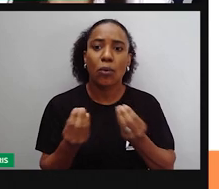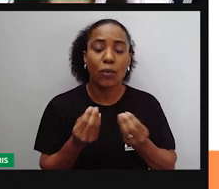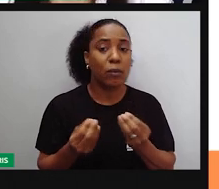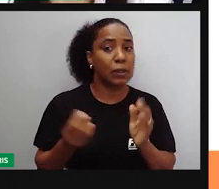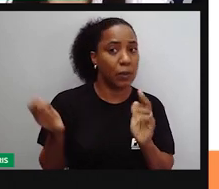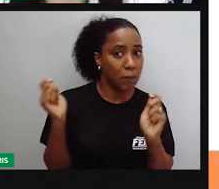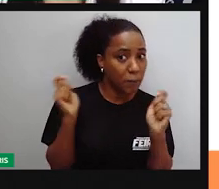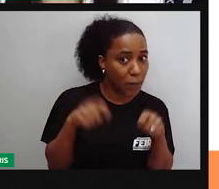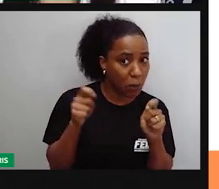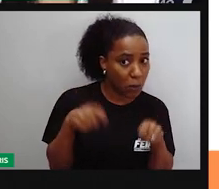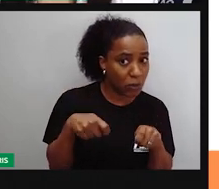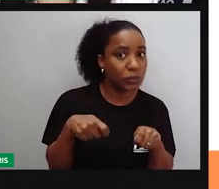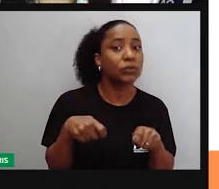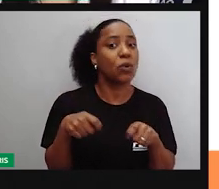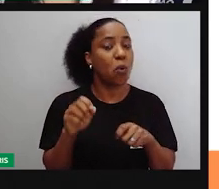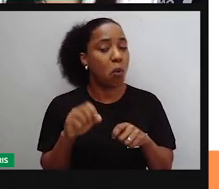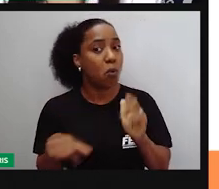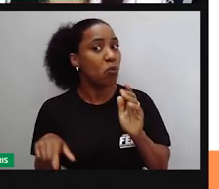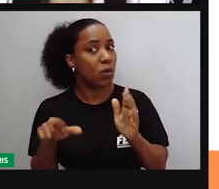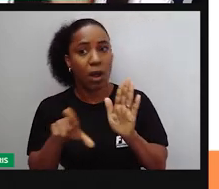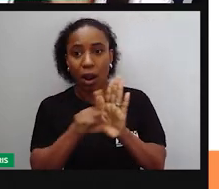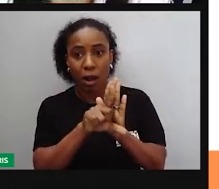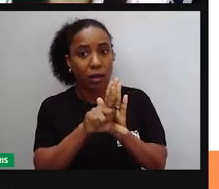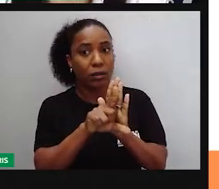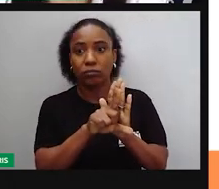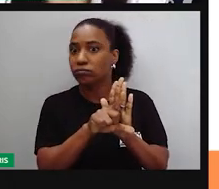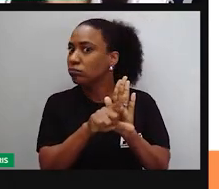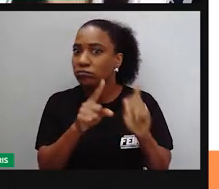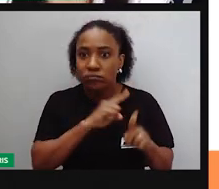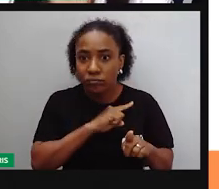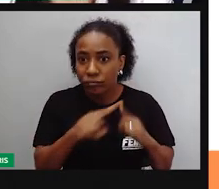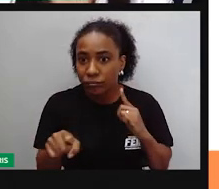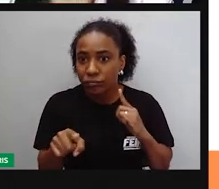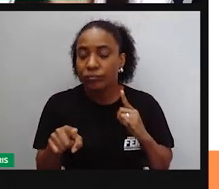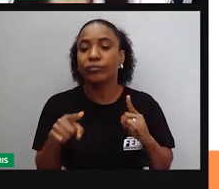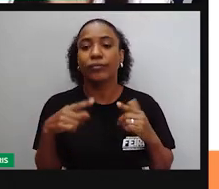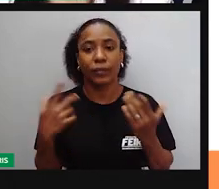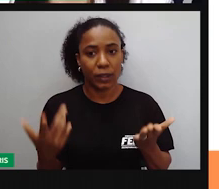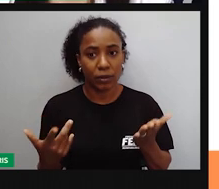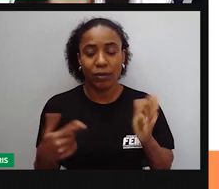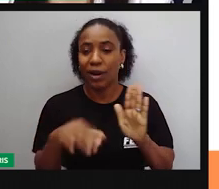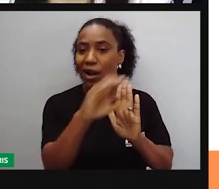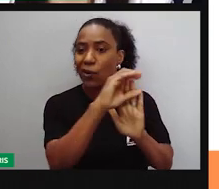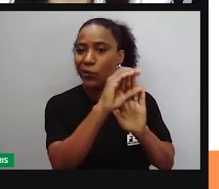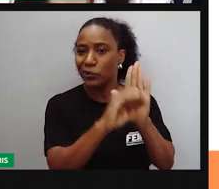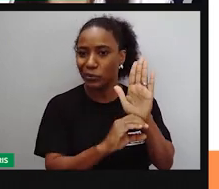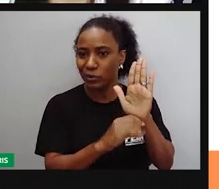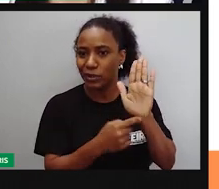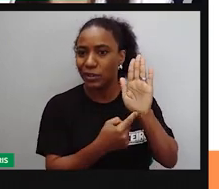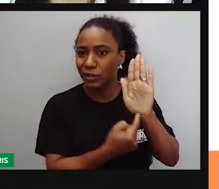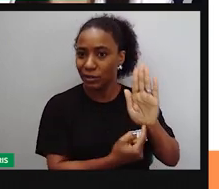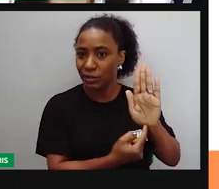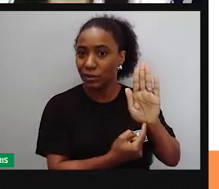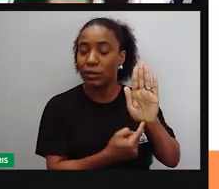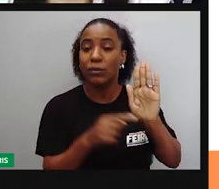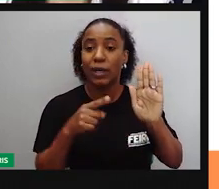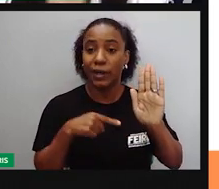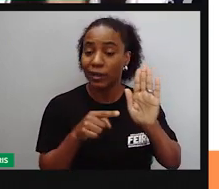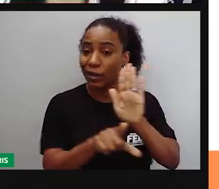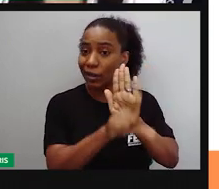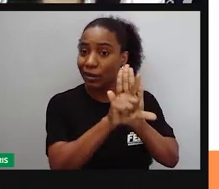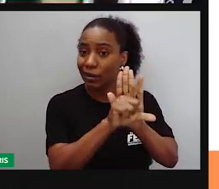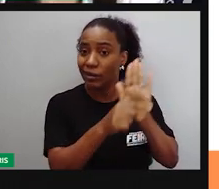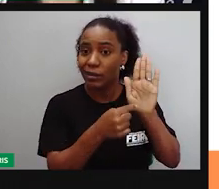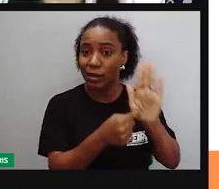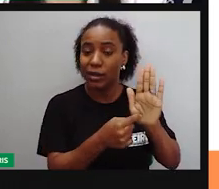deve fazer. Então, tudo parte dessa Constituição. E a gente precisa entender que a Constituição é algo